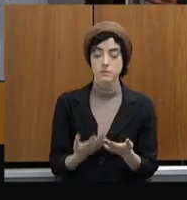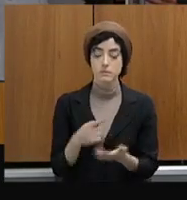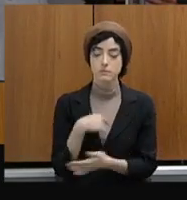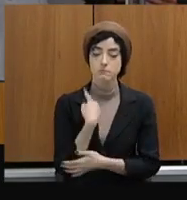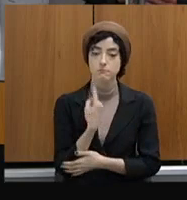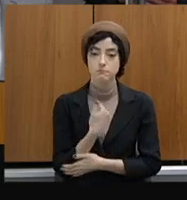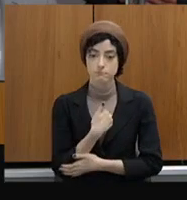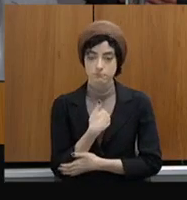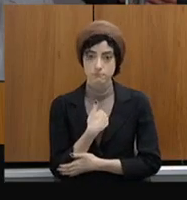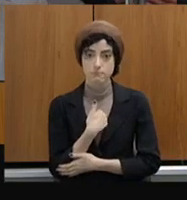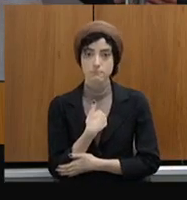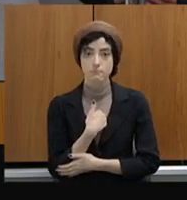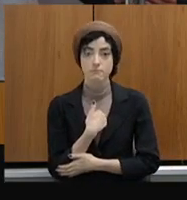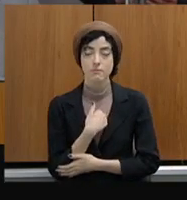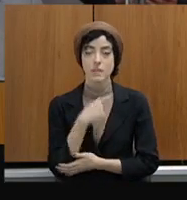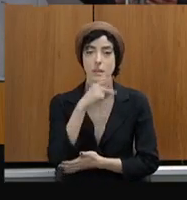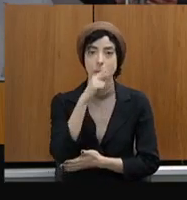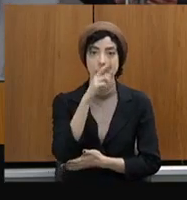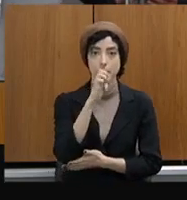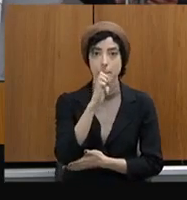equipamento. E aí,